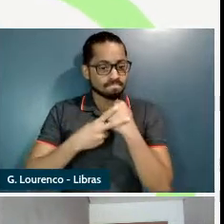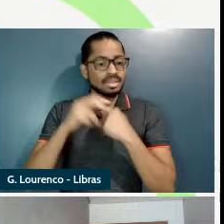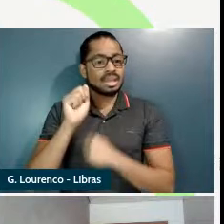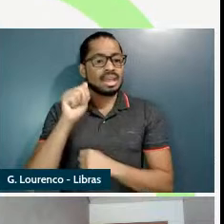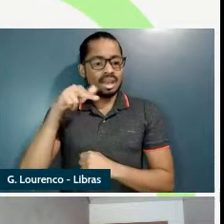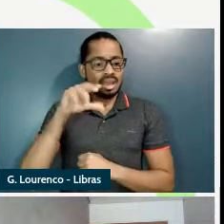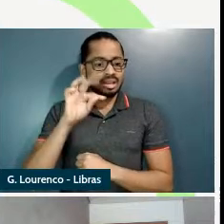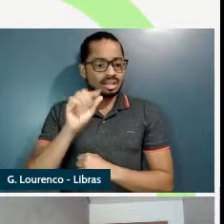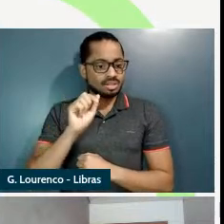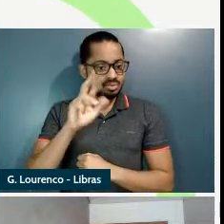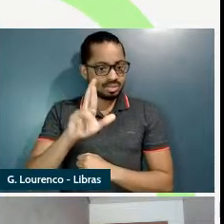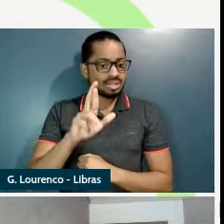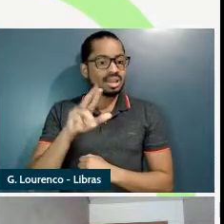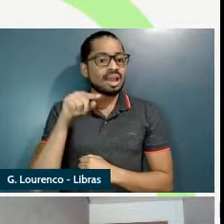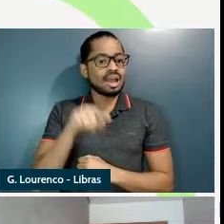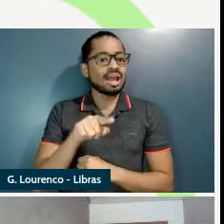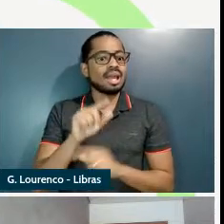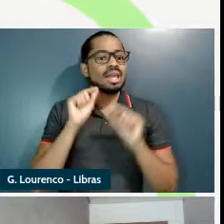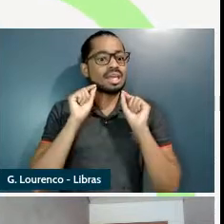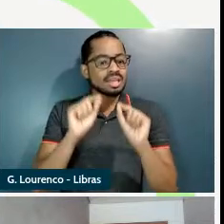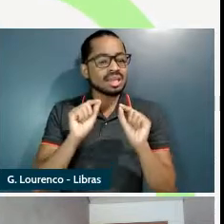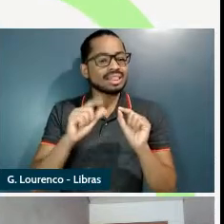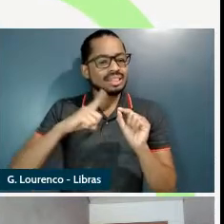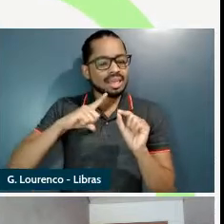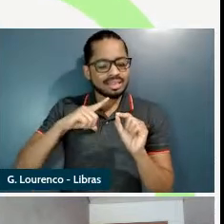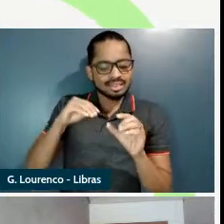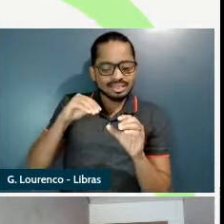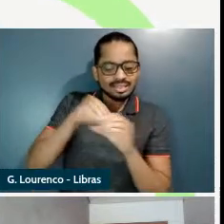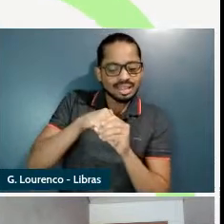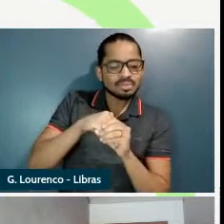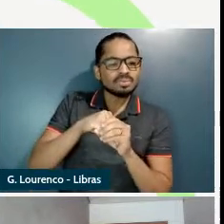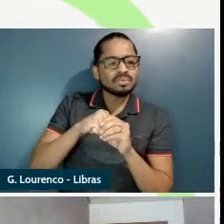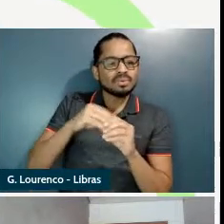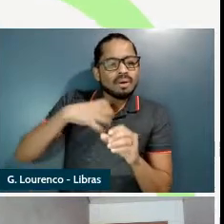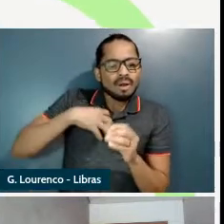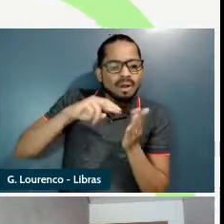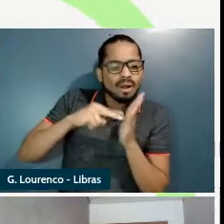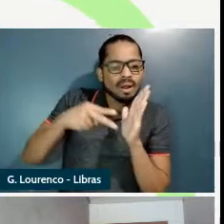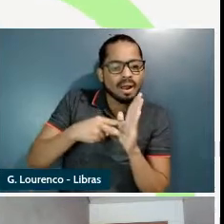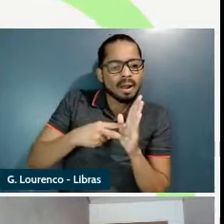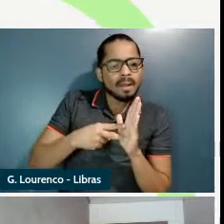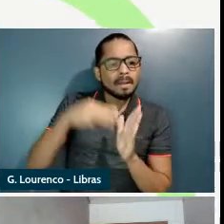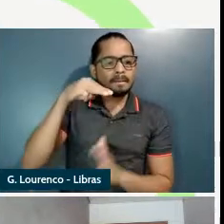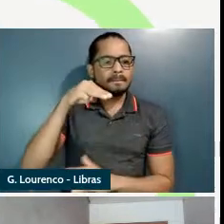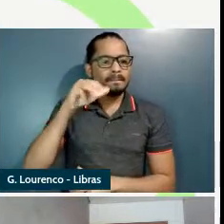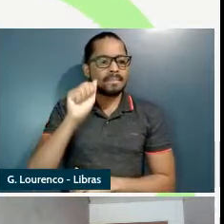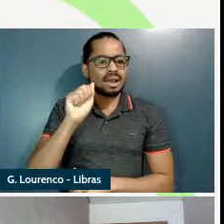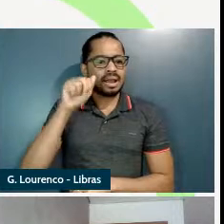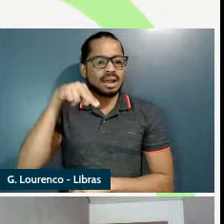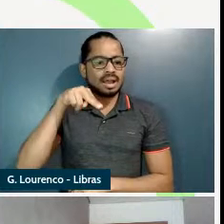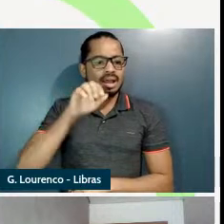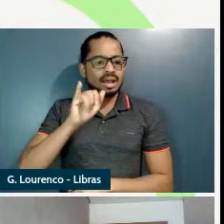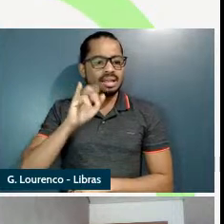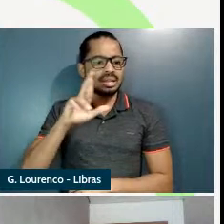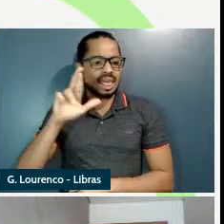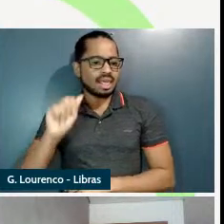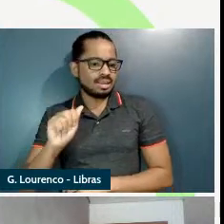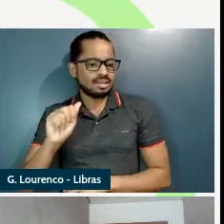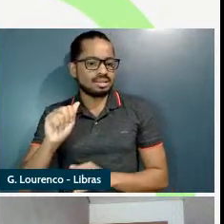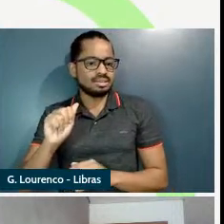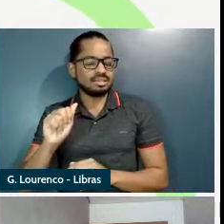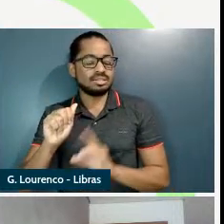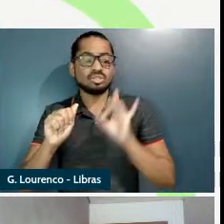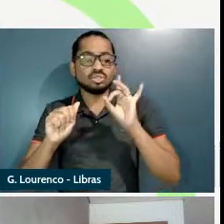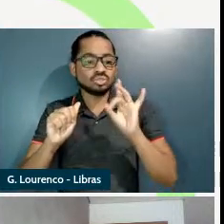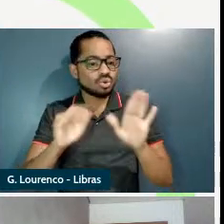ele denota um componente de maneira juntamente com esse componente de continência diferentemente do que ocorre com